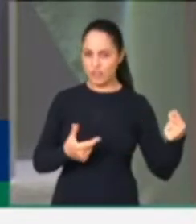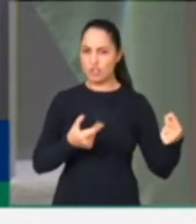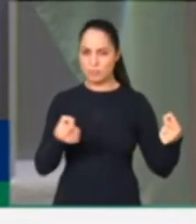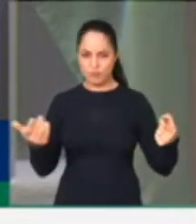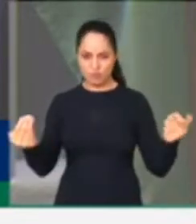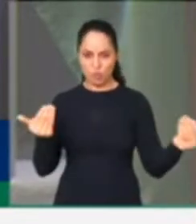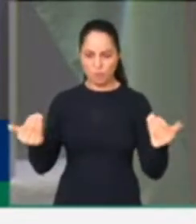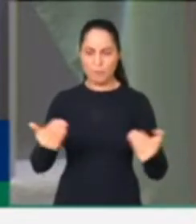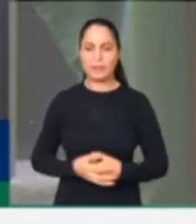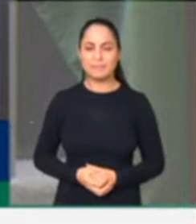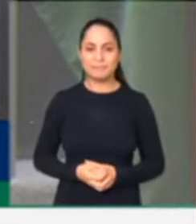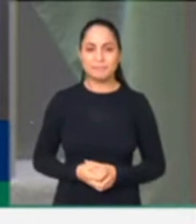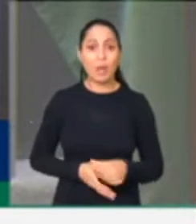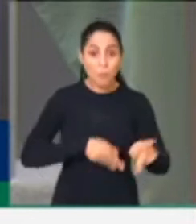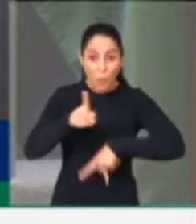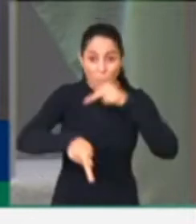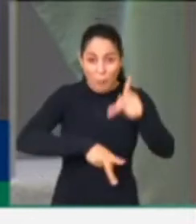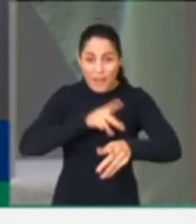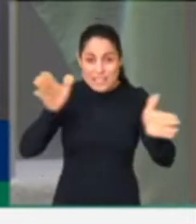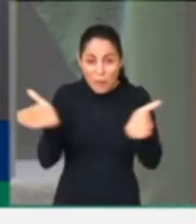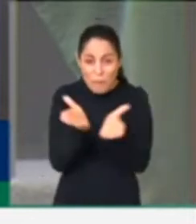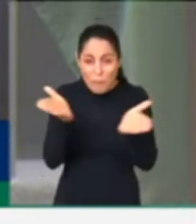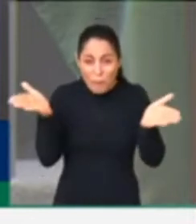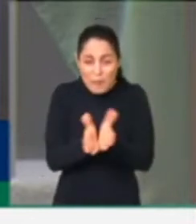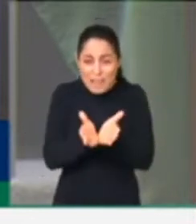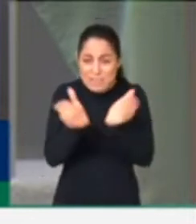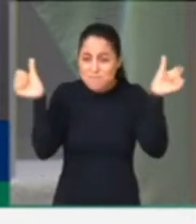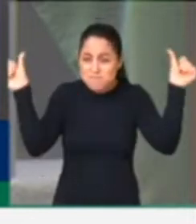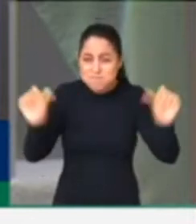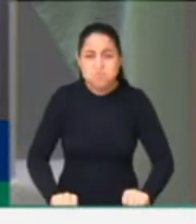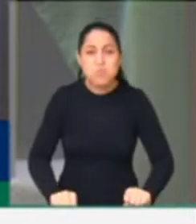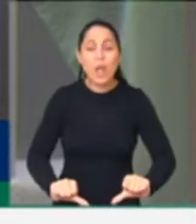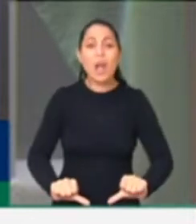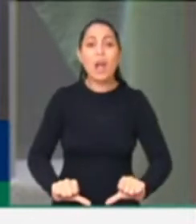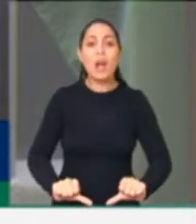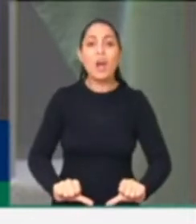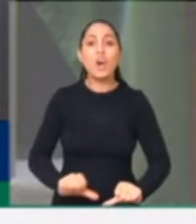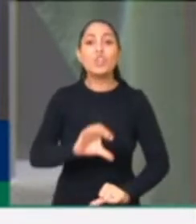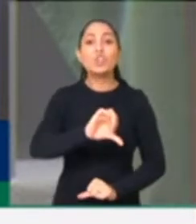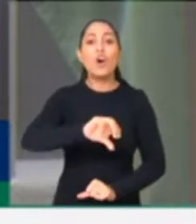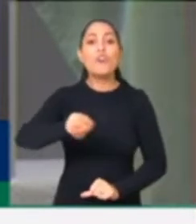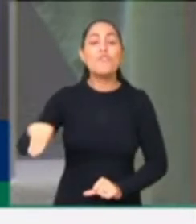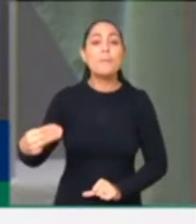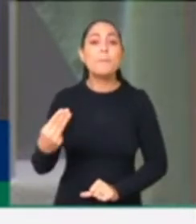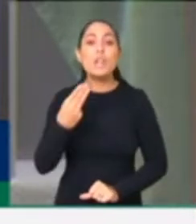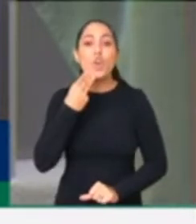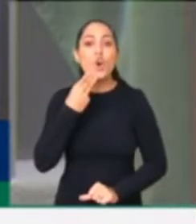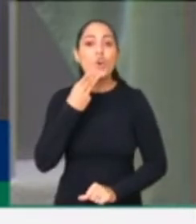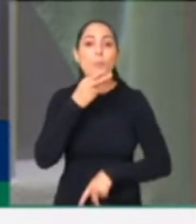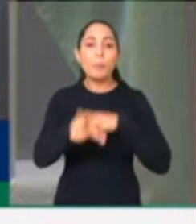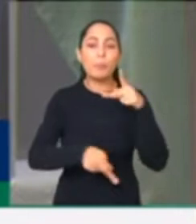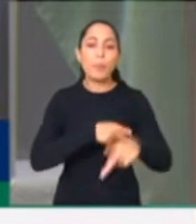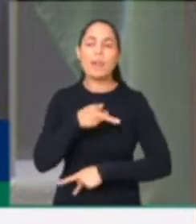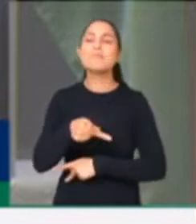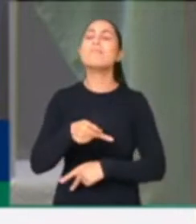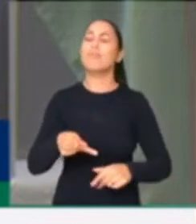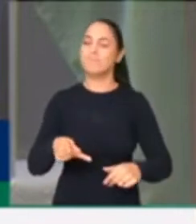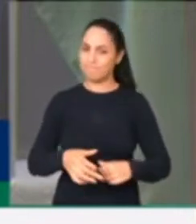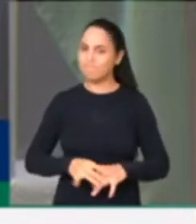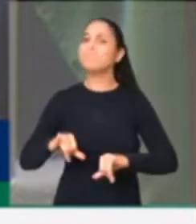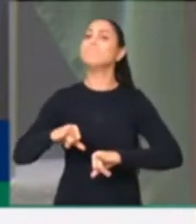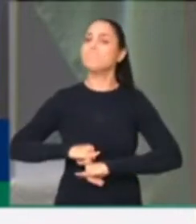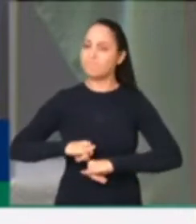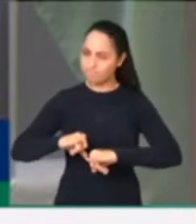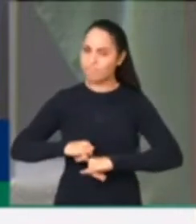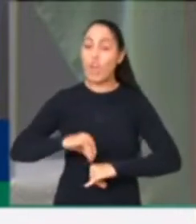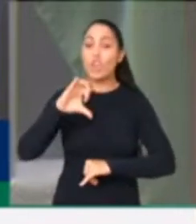são mais de 19 milhões de pessoas, trabalhadores e trabalhadoras, 9%